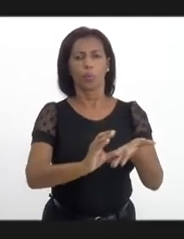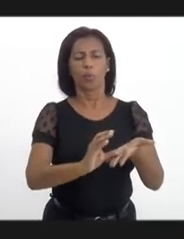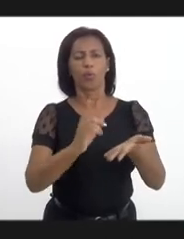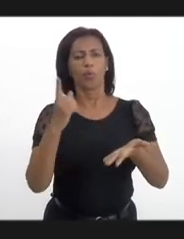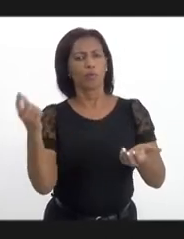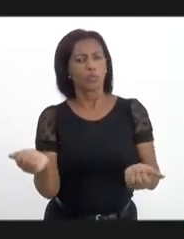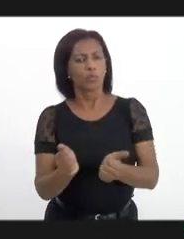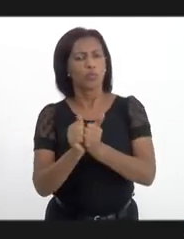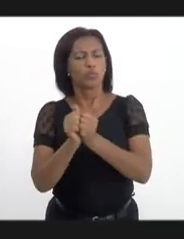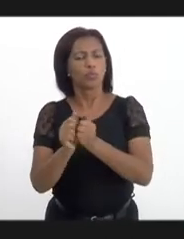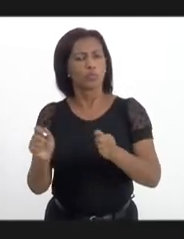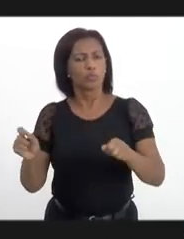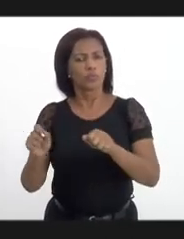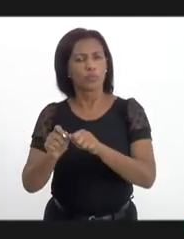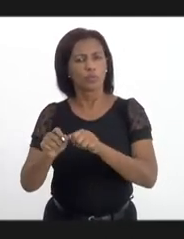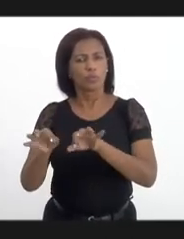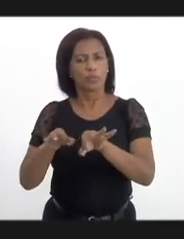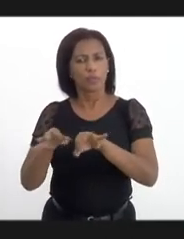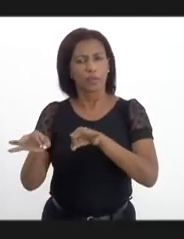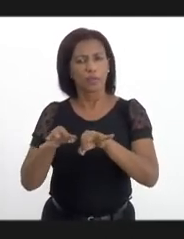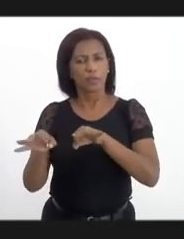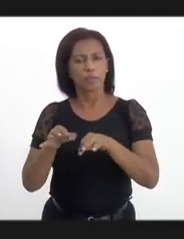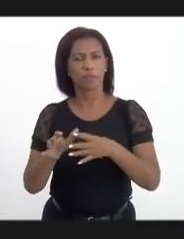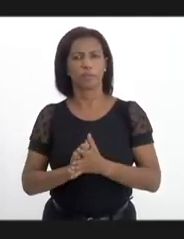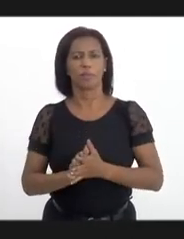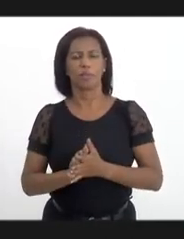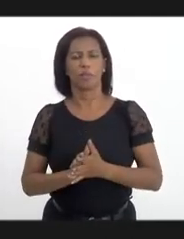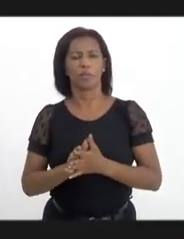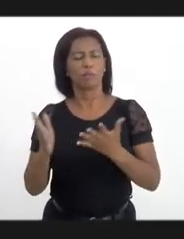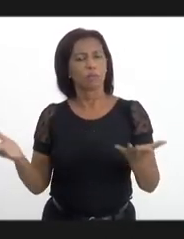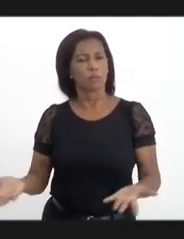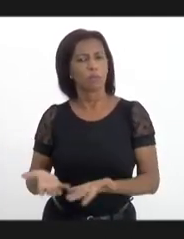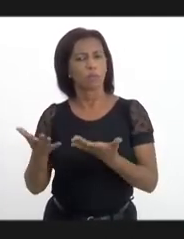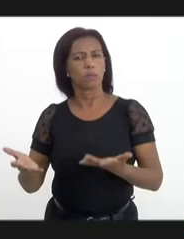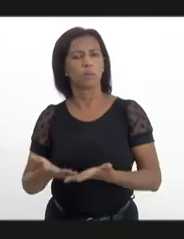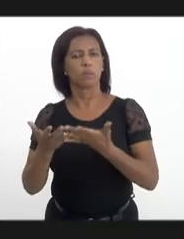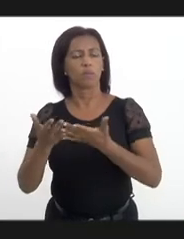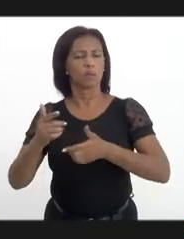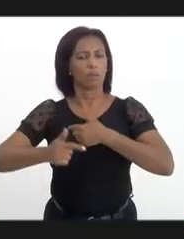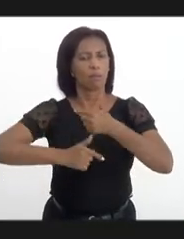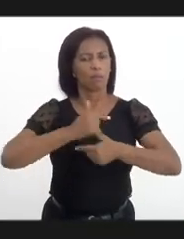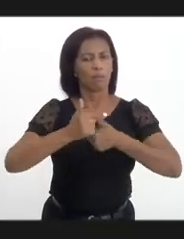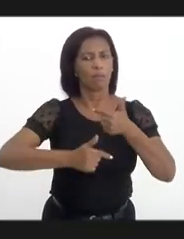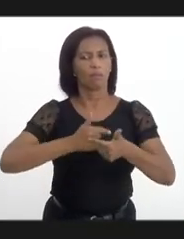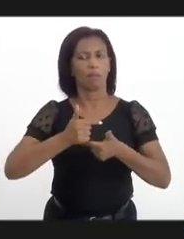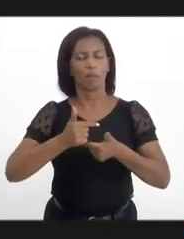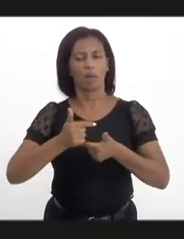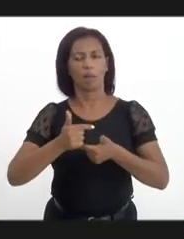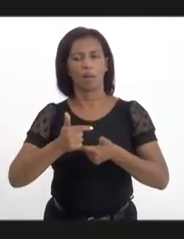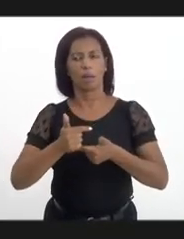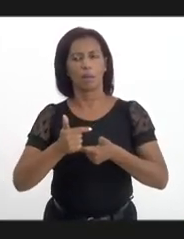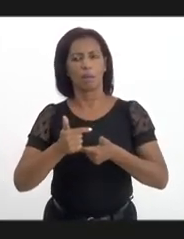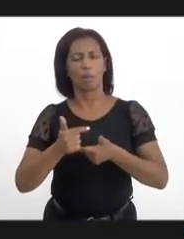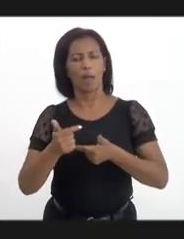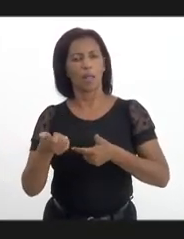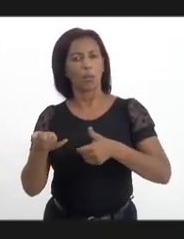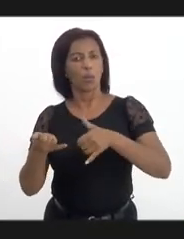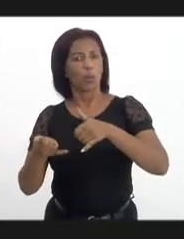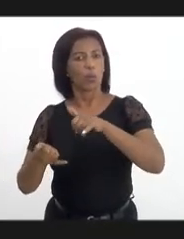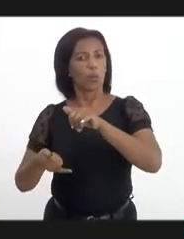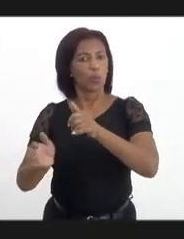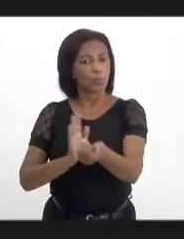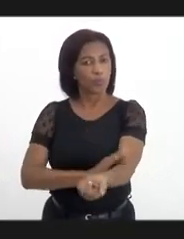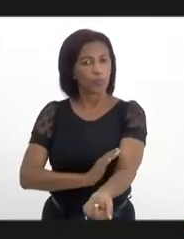fazendo para habilitar essas entidades que trabalham na área de dependência química.